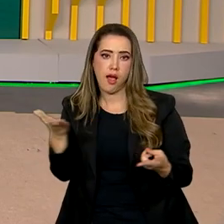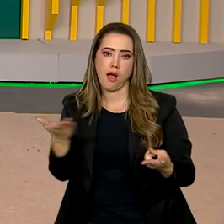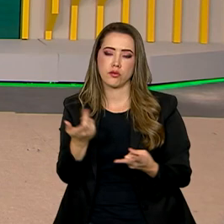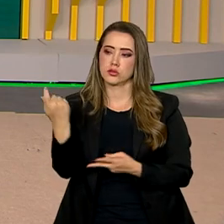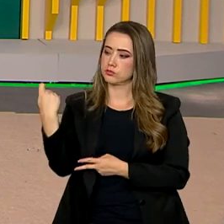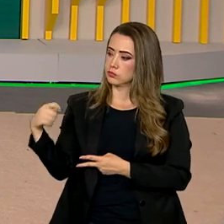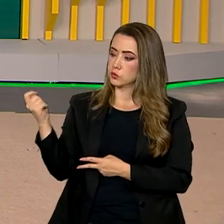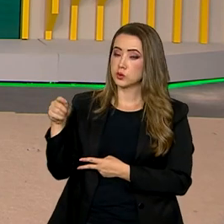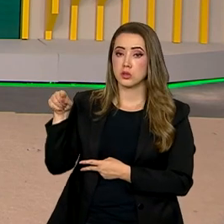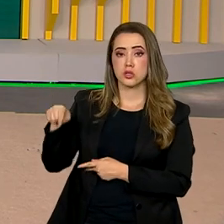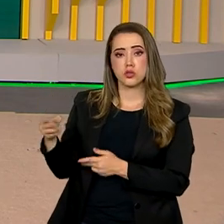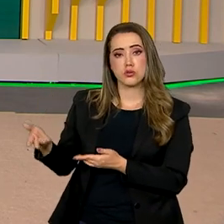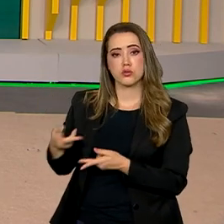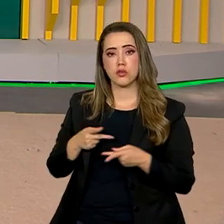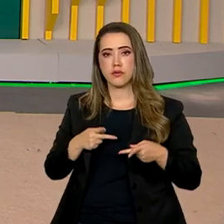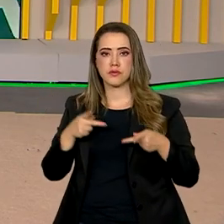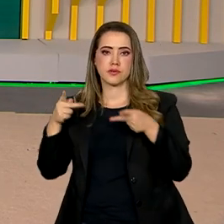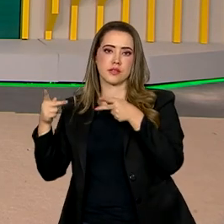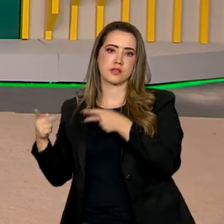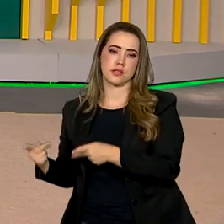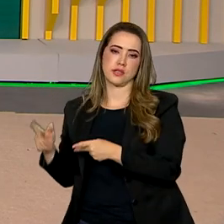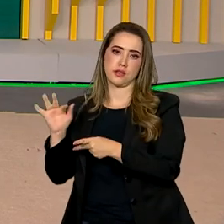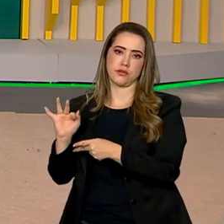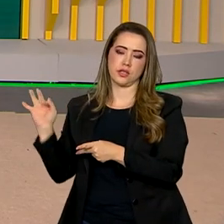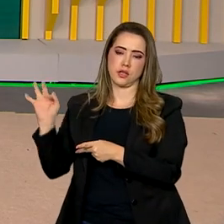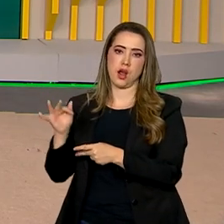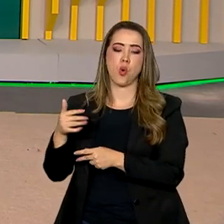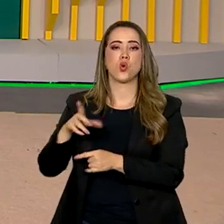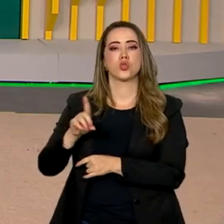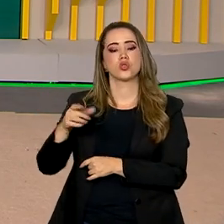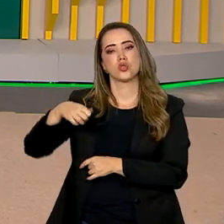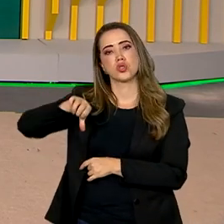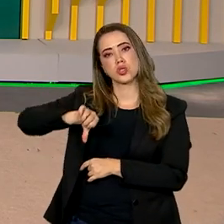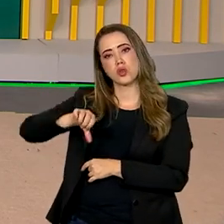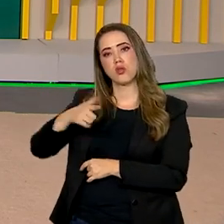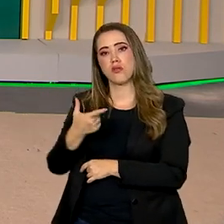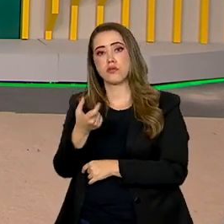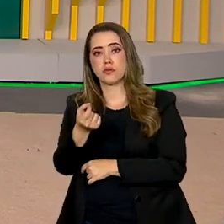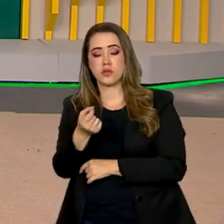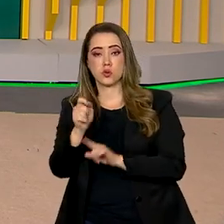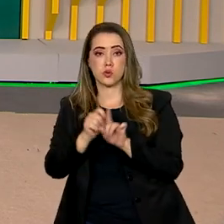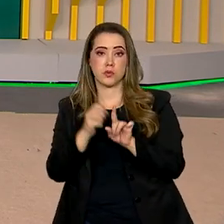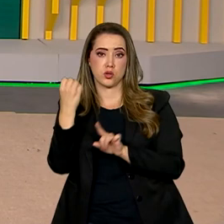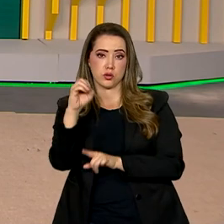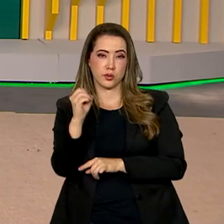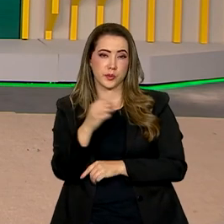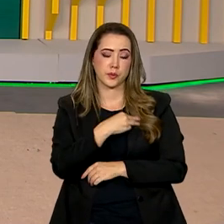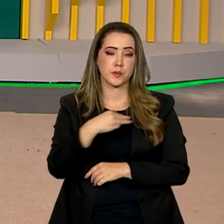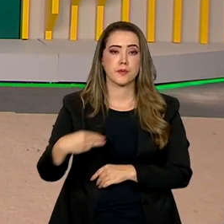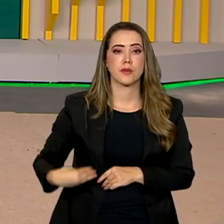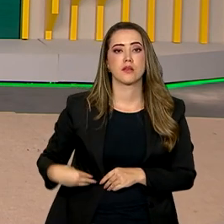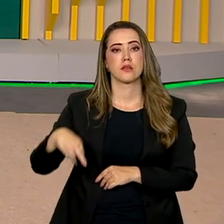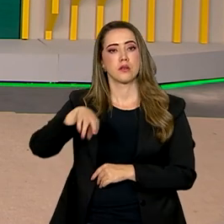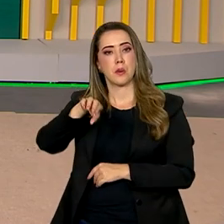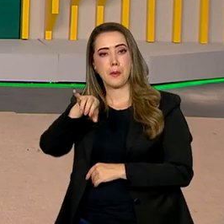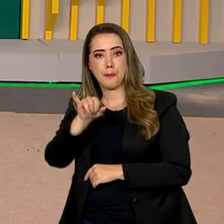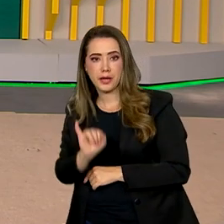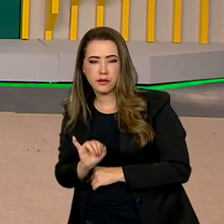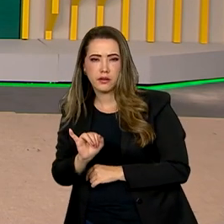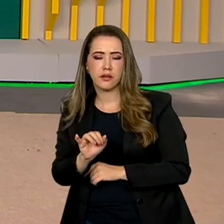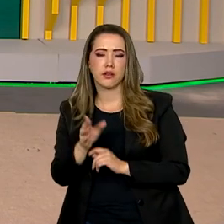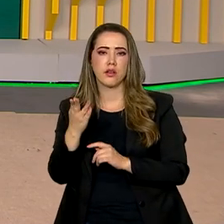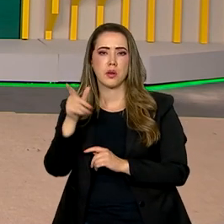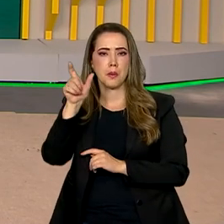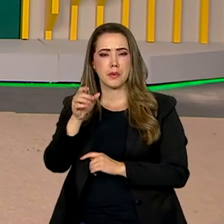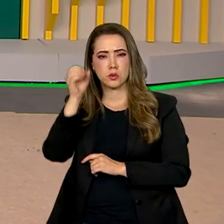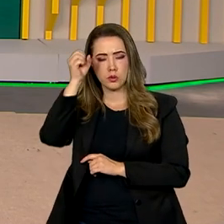Grande do Sul receber a caravana nos dias 19 e 20 de outubro. O ministro das Relações Institucionais,